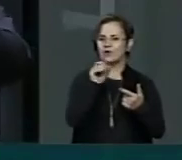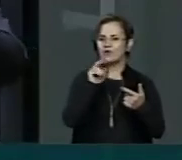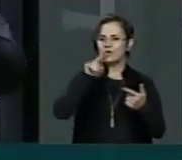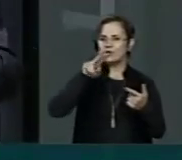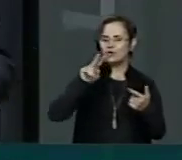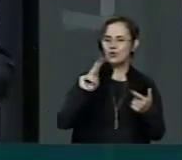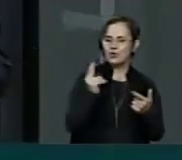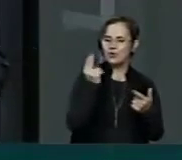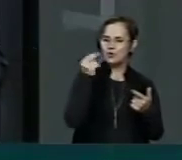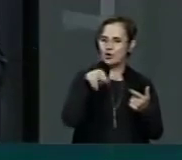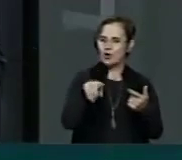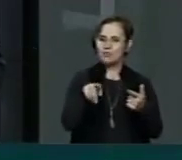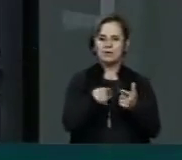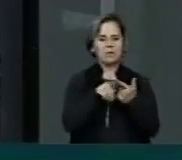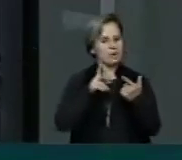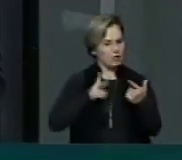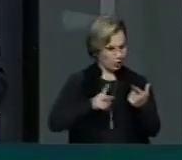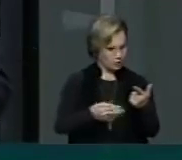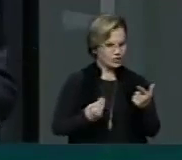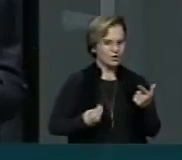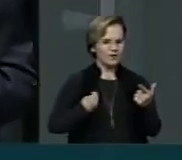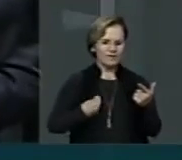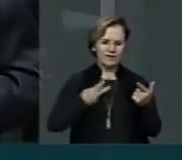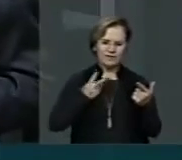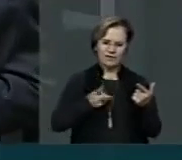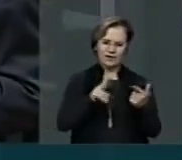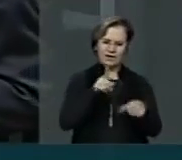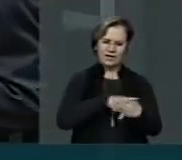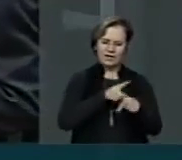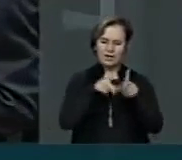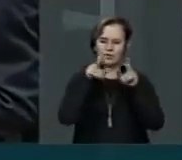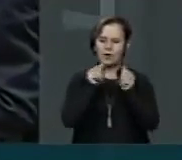mesmo período também, da mesma época...